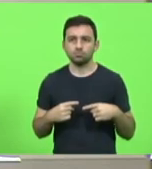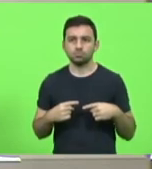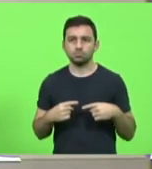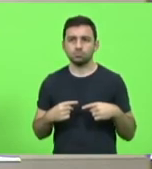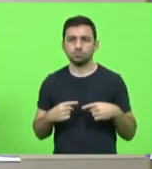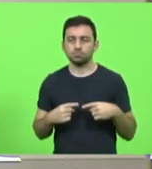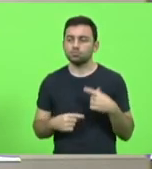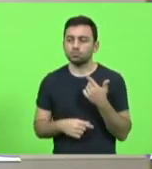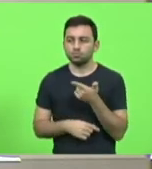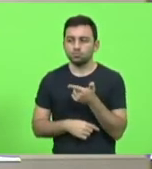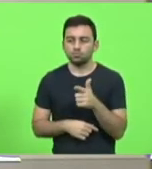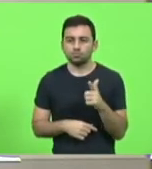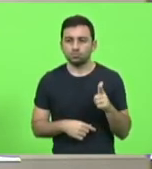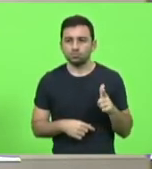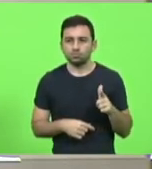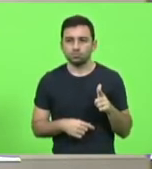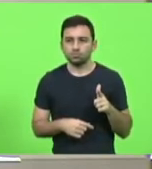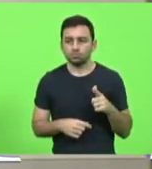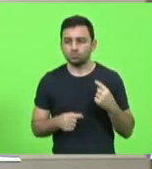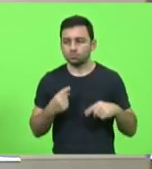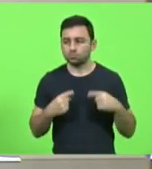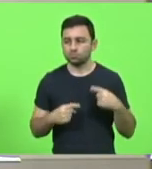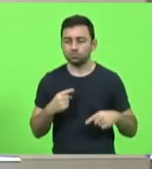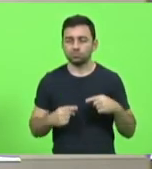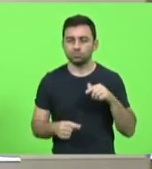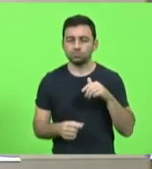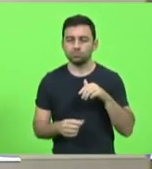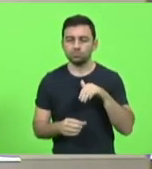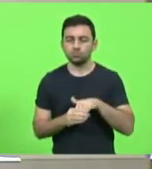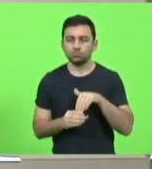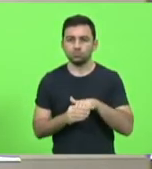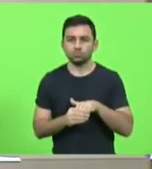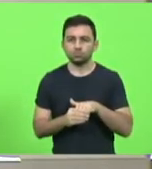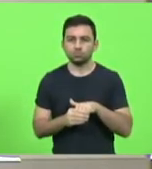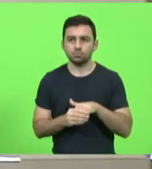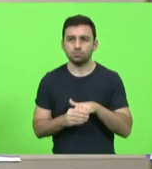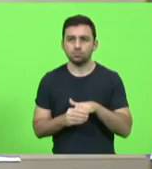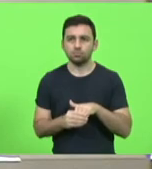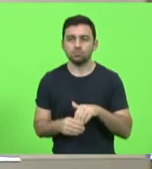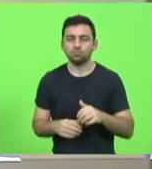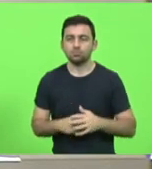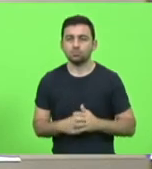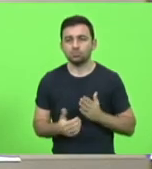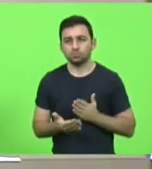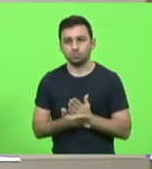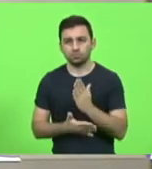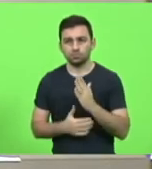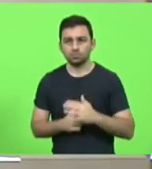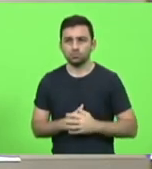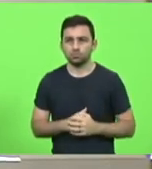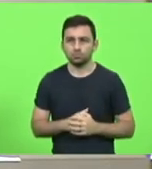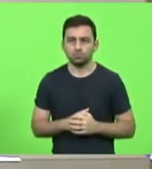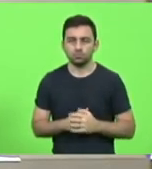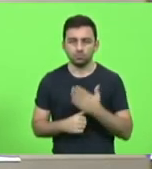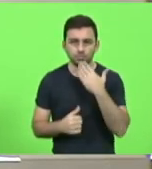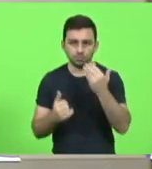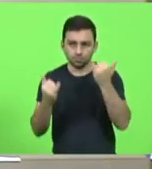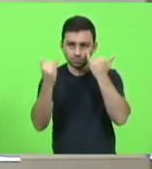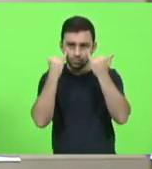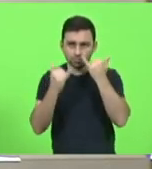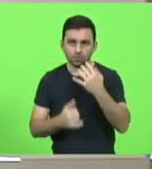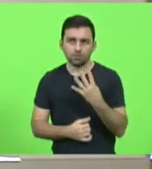Não tendo quem queira discutir em votação? Aprovado. Pedido de informação número